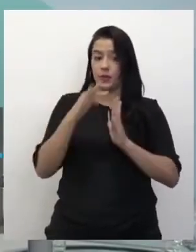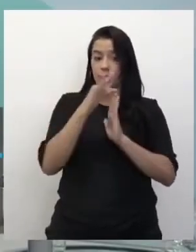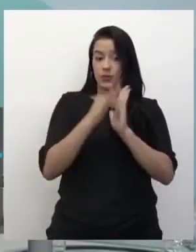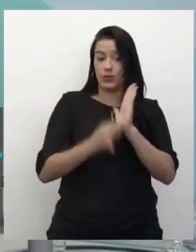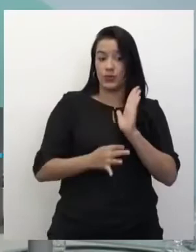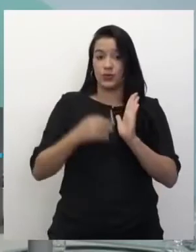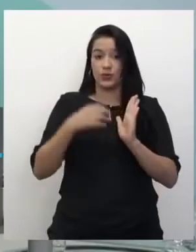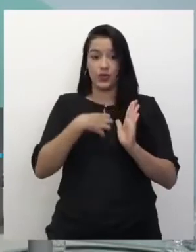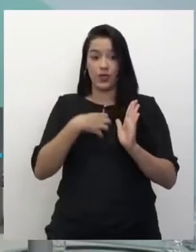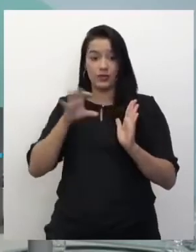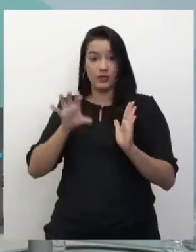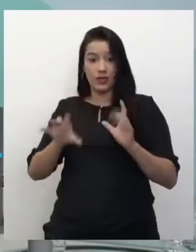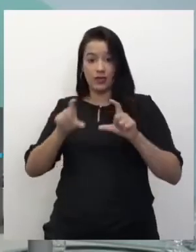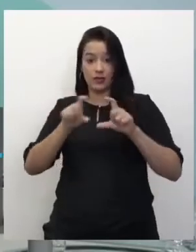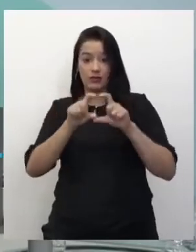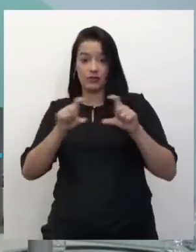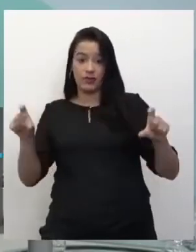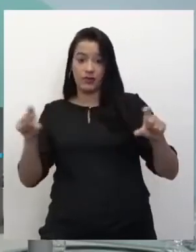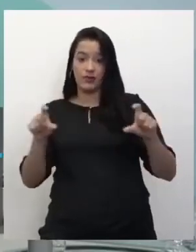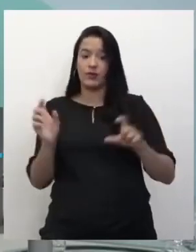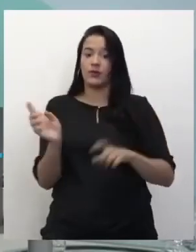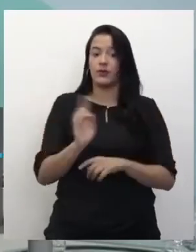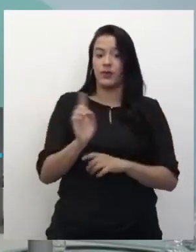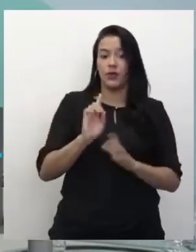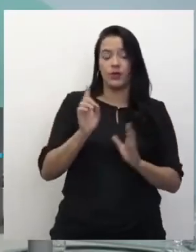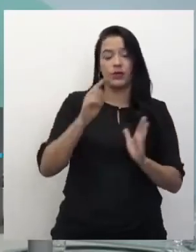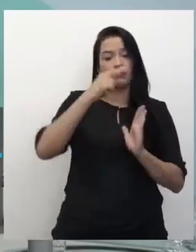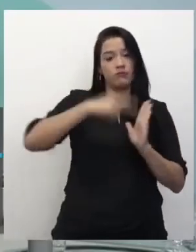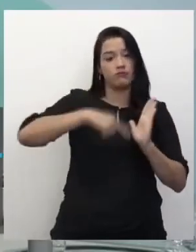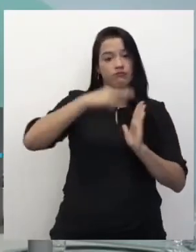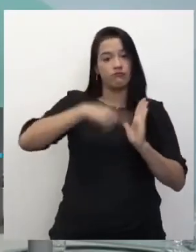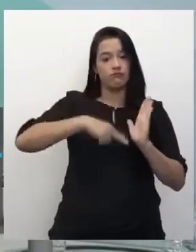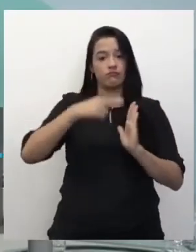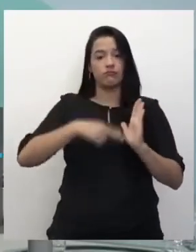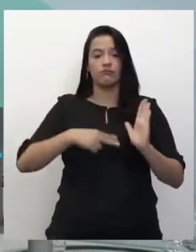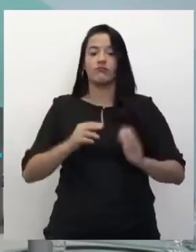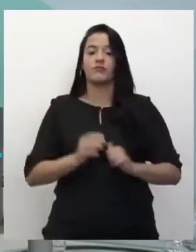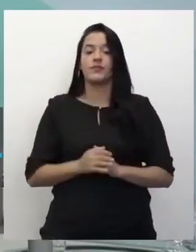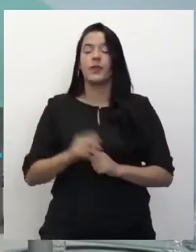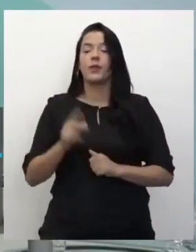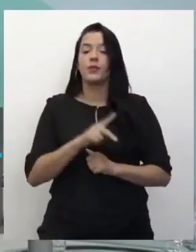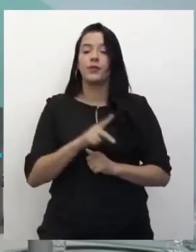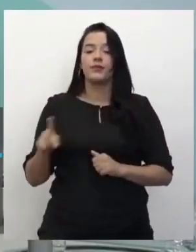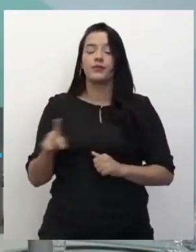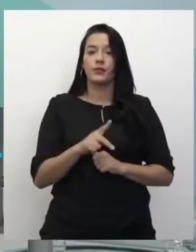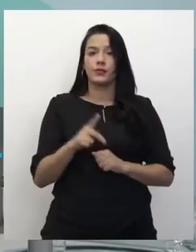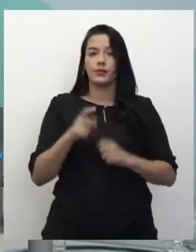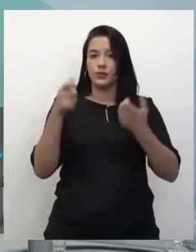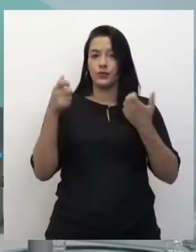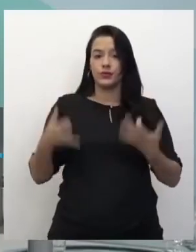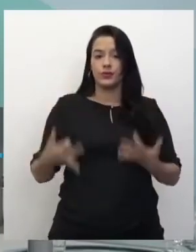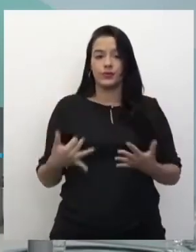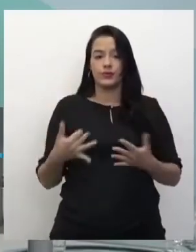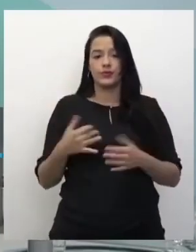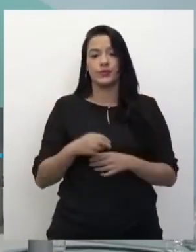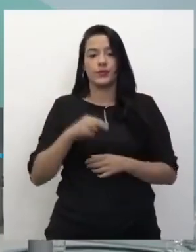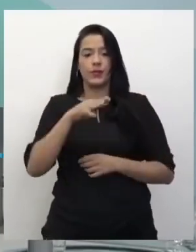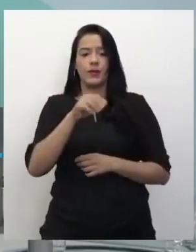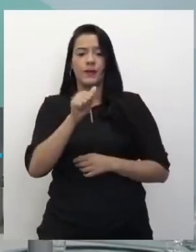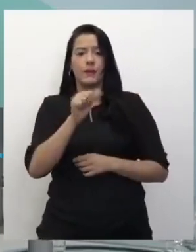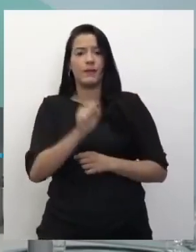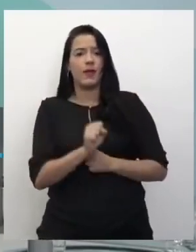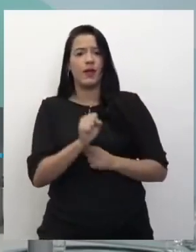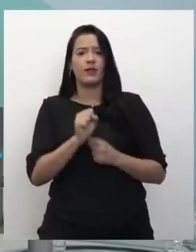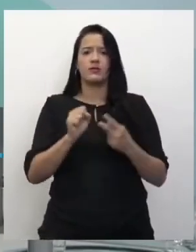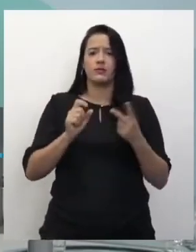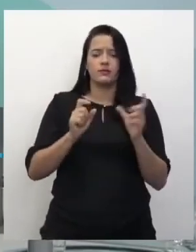está no texto, que está na interação texto-leitor. Então, por exemplo, o Prodo Alberto colocou, mas por que